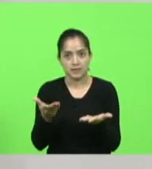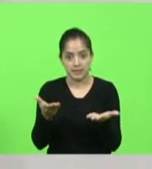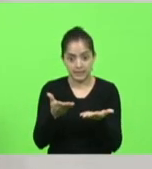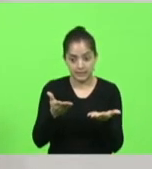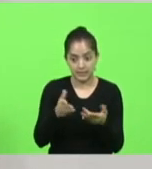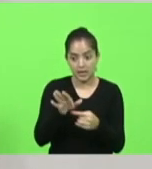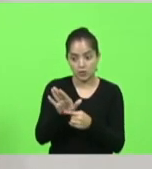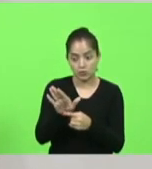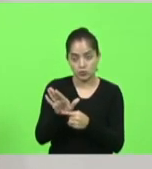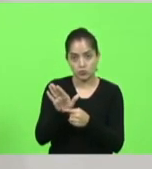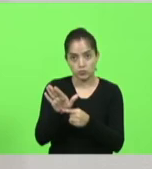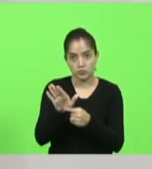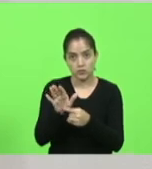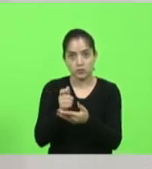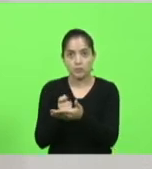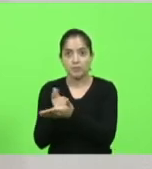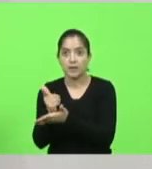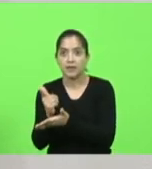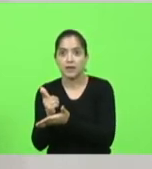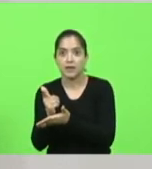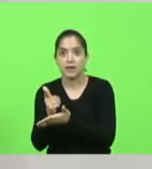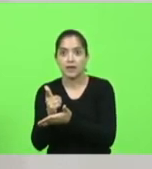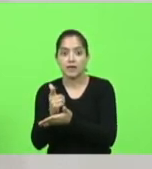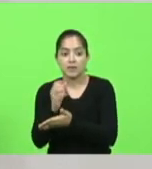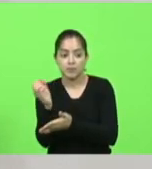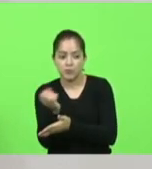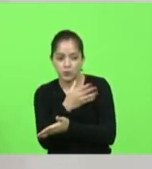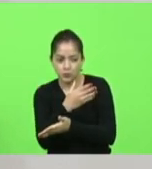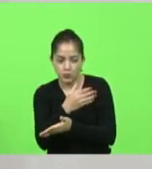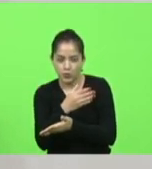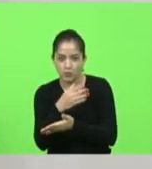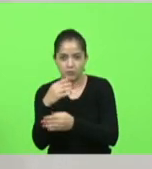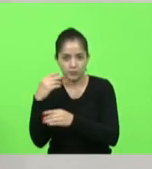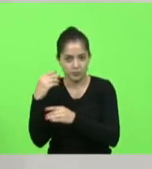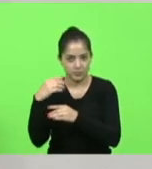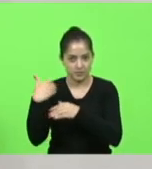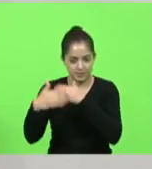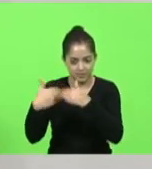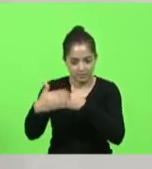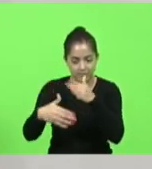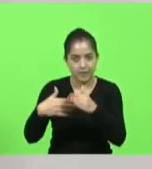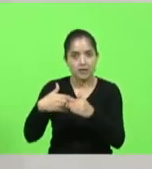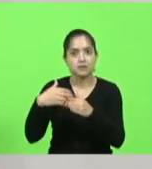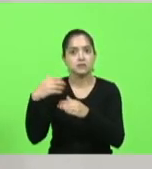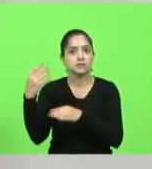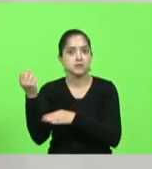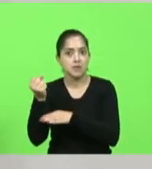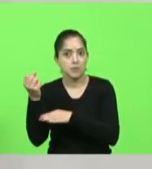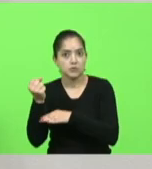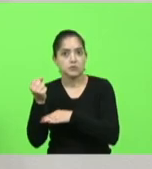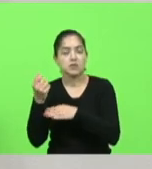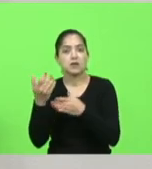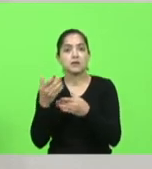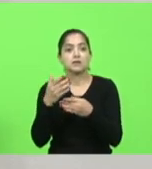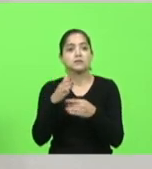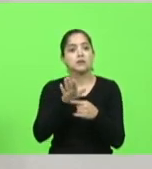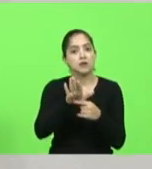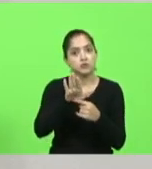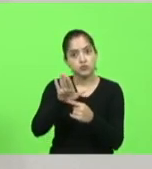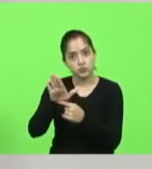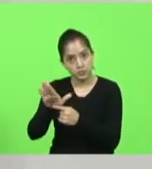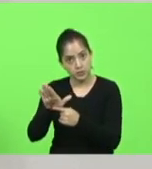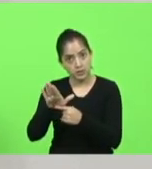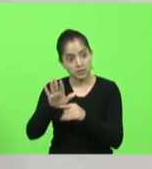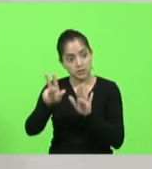contribuir não está ajudando para o novo que vai se aposentar só, está se aposentando, está ajudando a sua própria